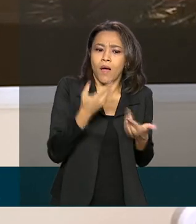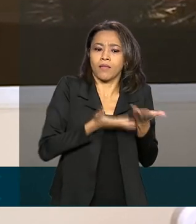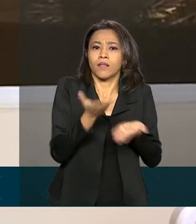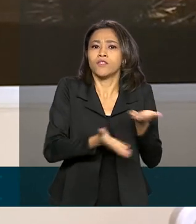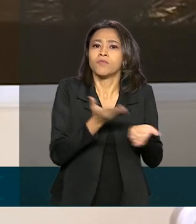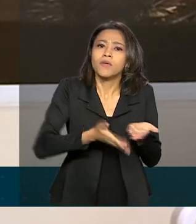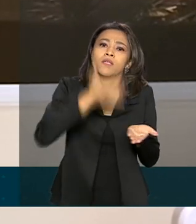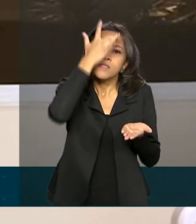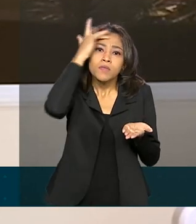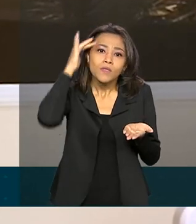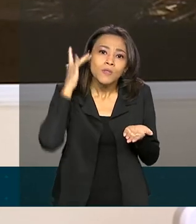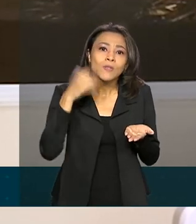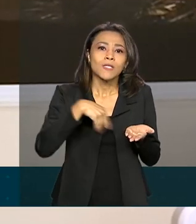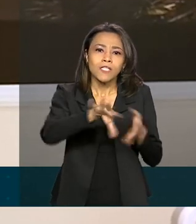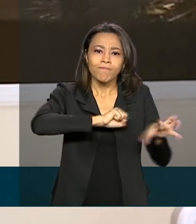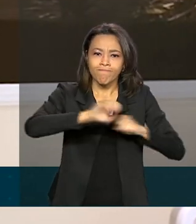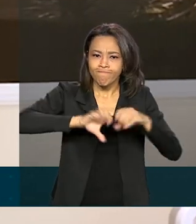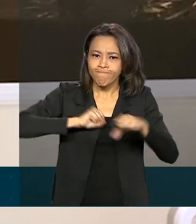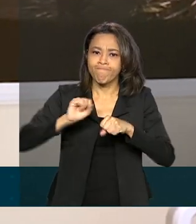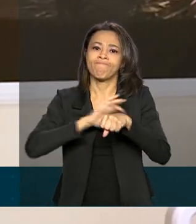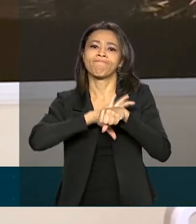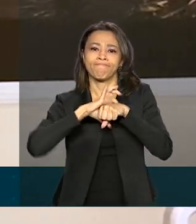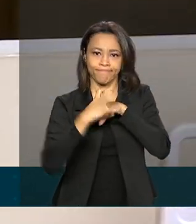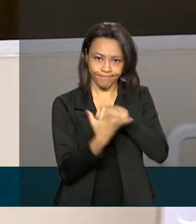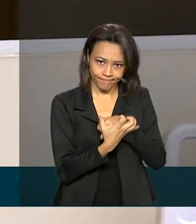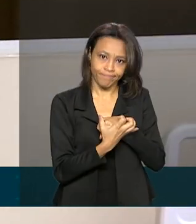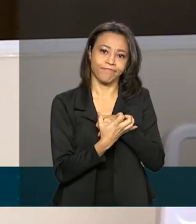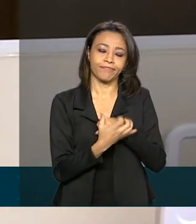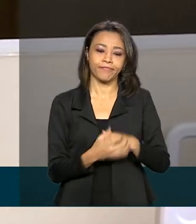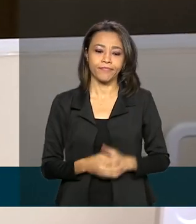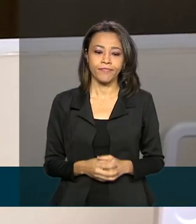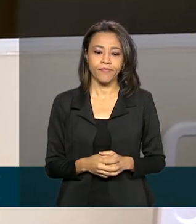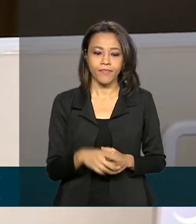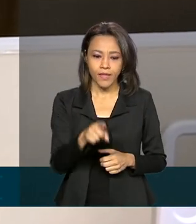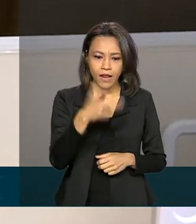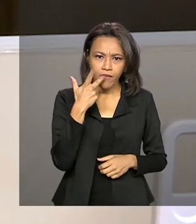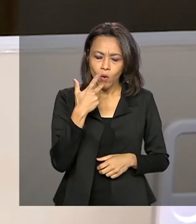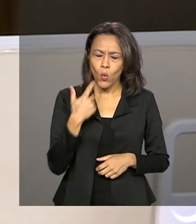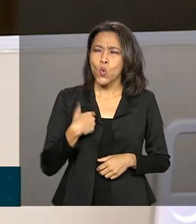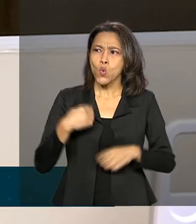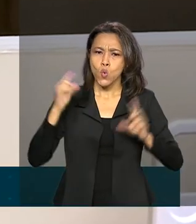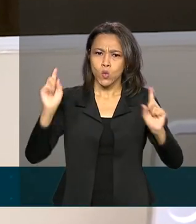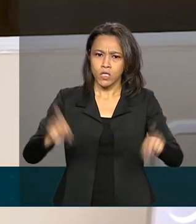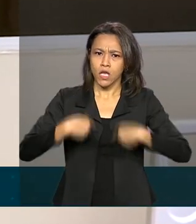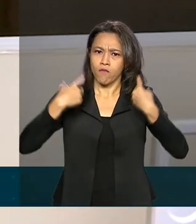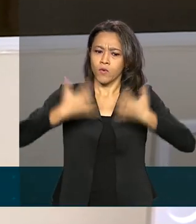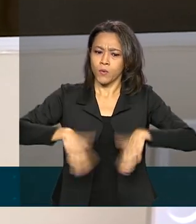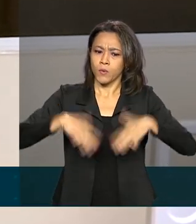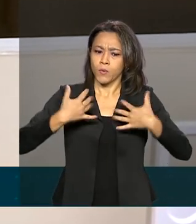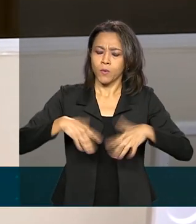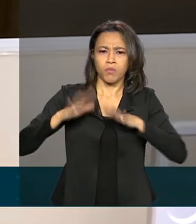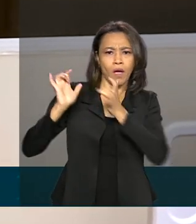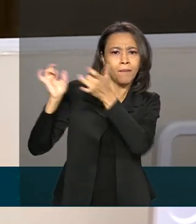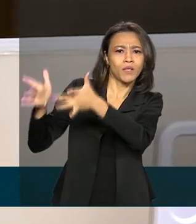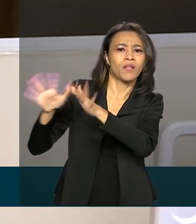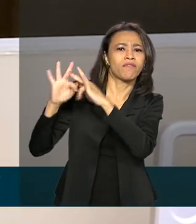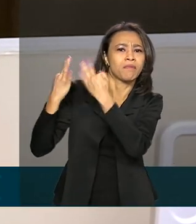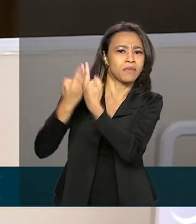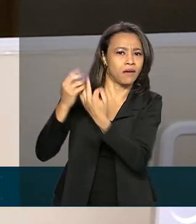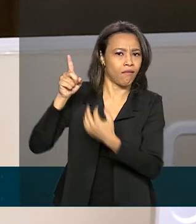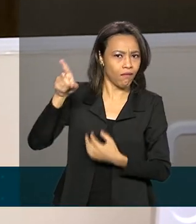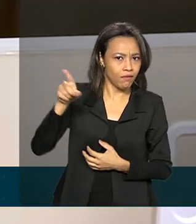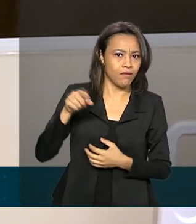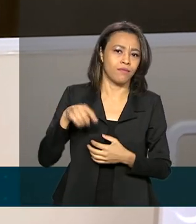a pessoas infectadas pelo novo coronavírus. Foi realmente um desafio muito grande ter que deixar a minha família e